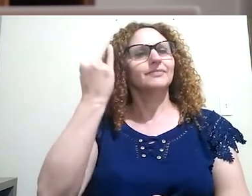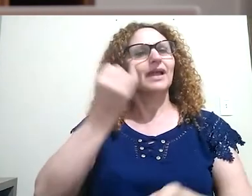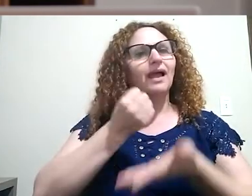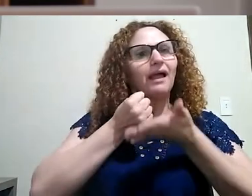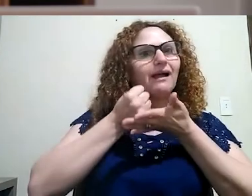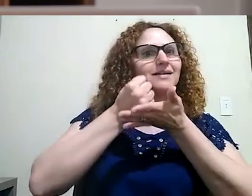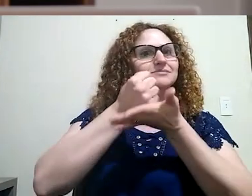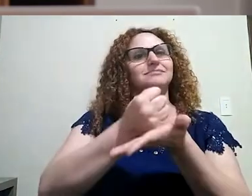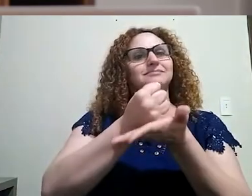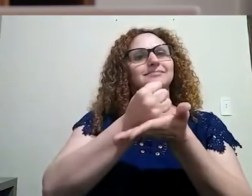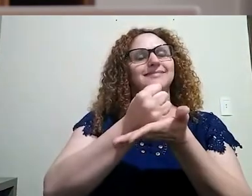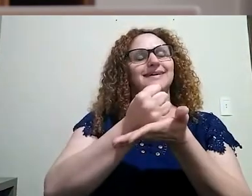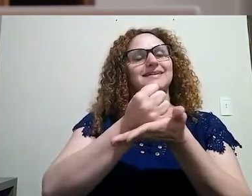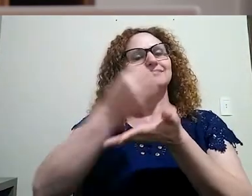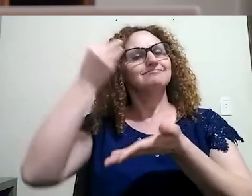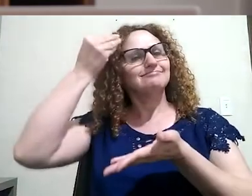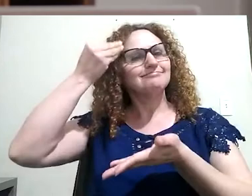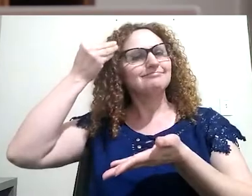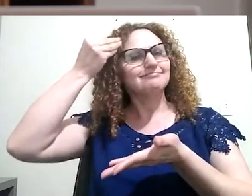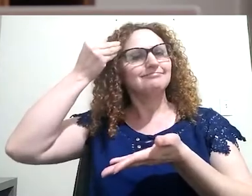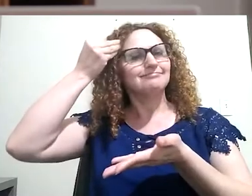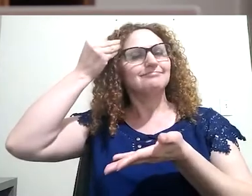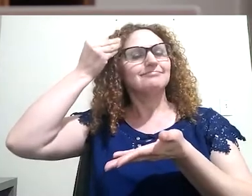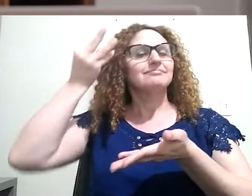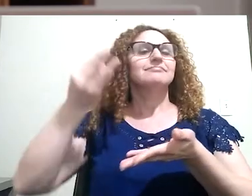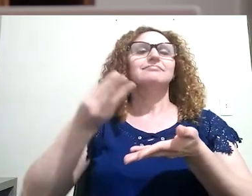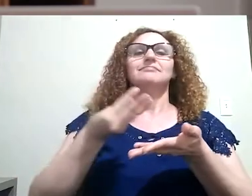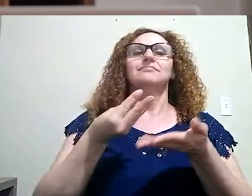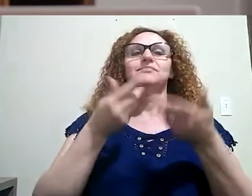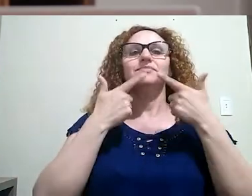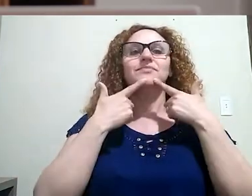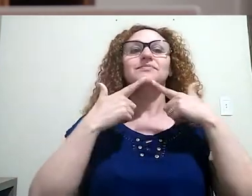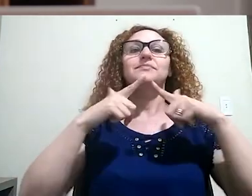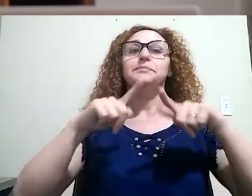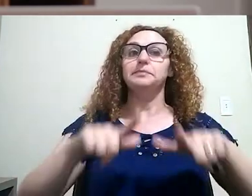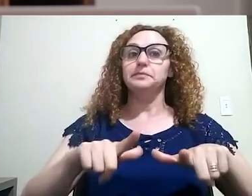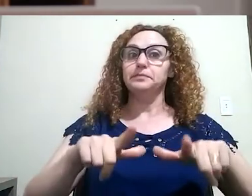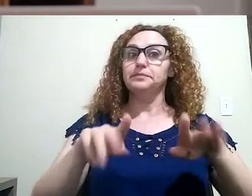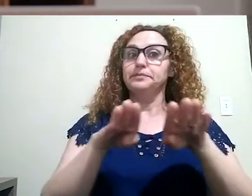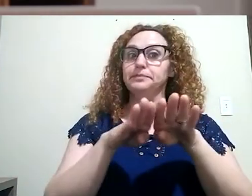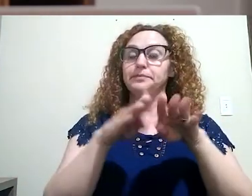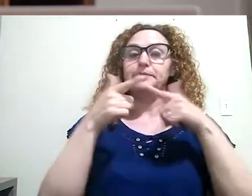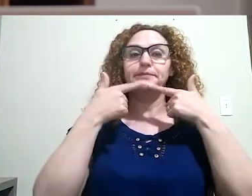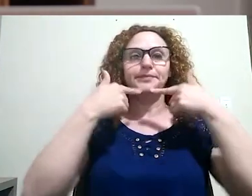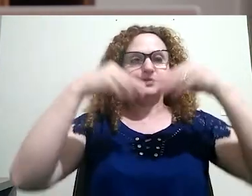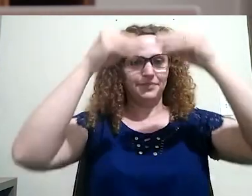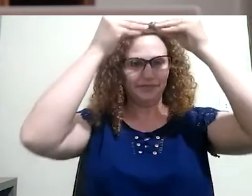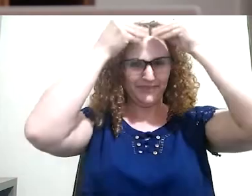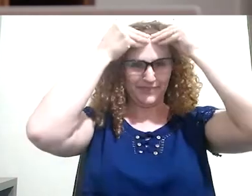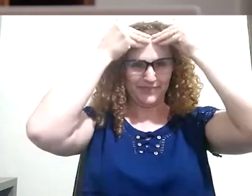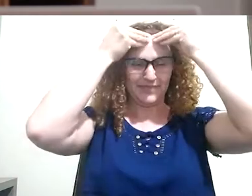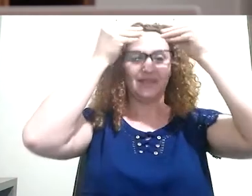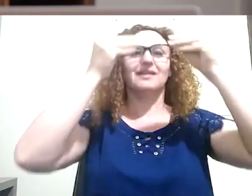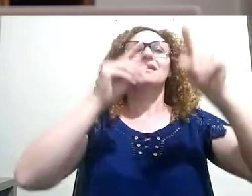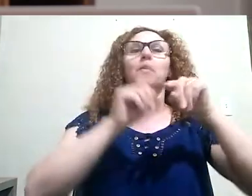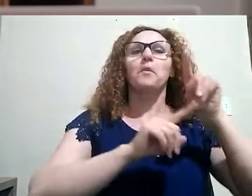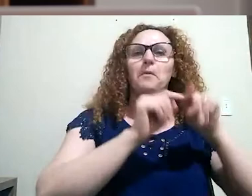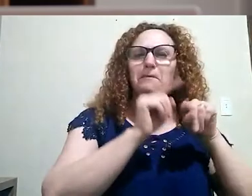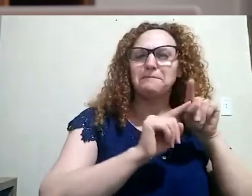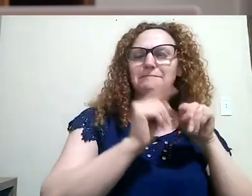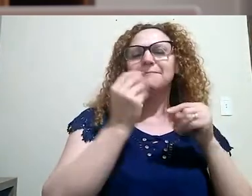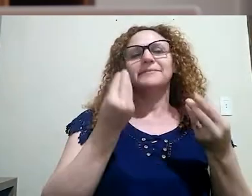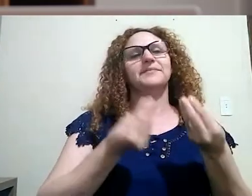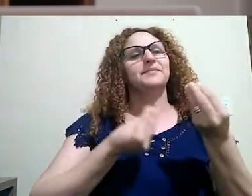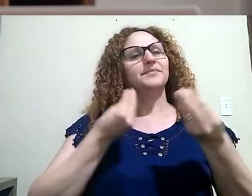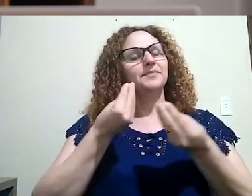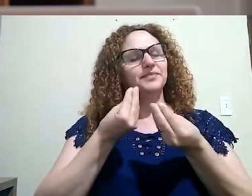ela embasa as nossas reflexões em torno da língua e da linguagem, que é o objeto sobre os quais